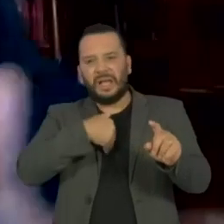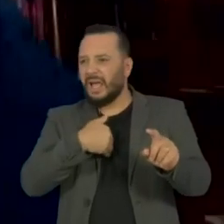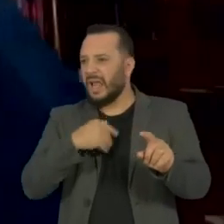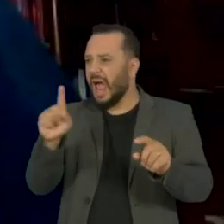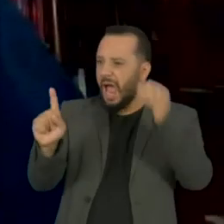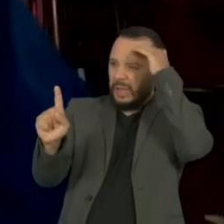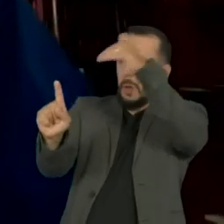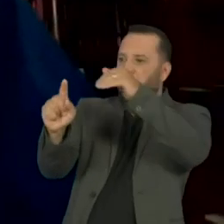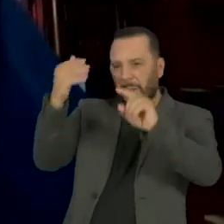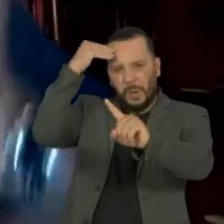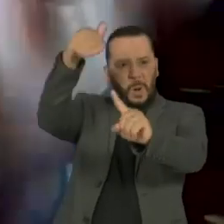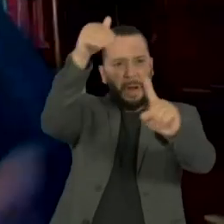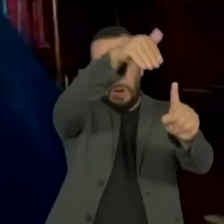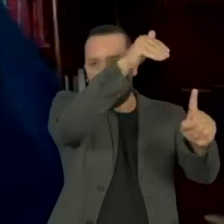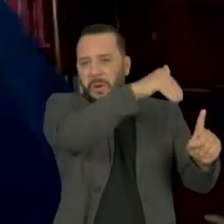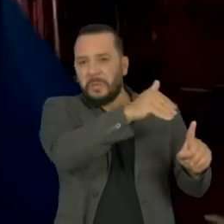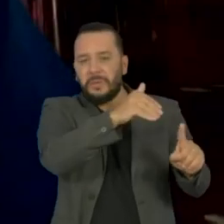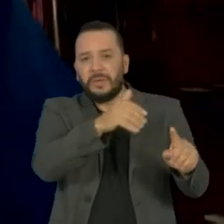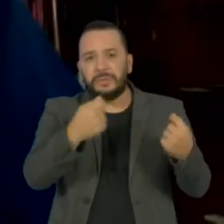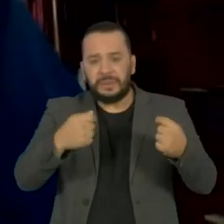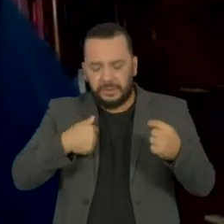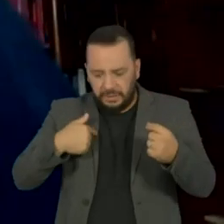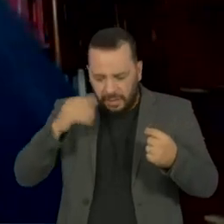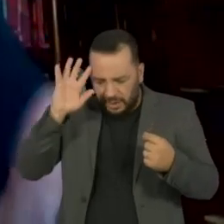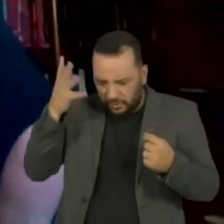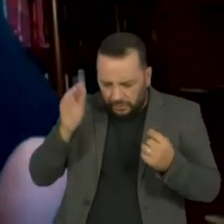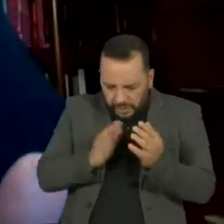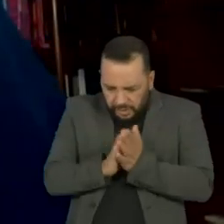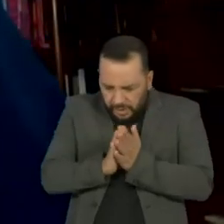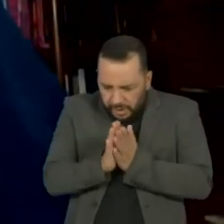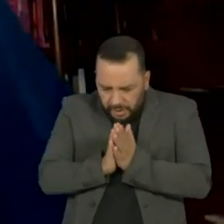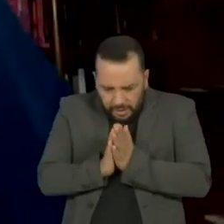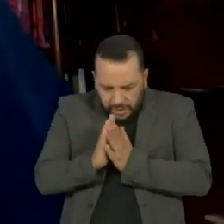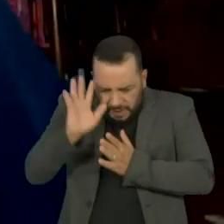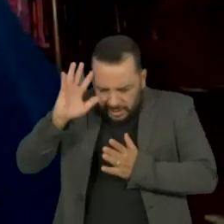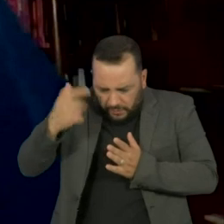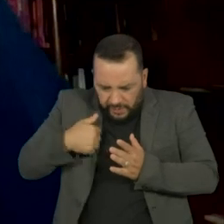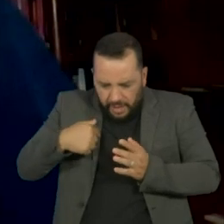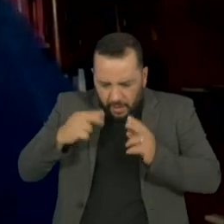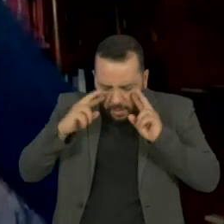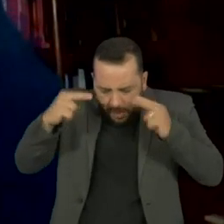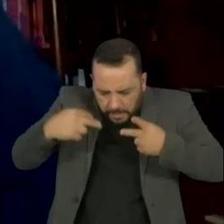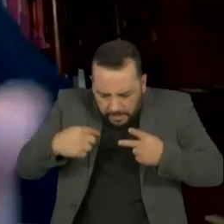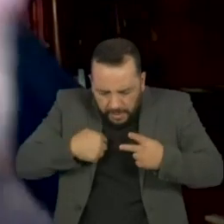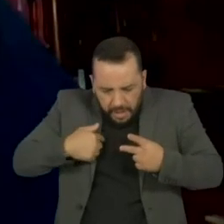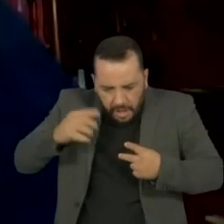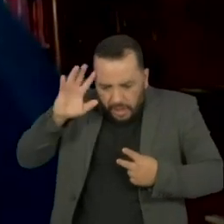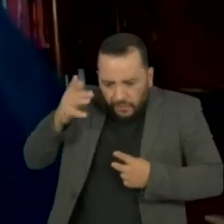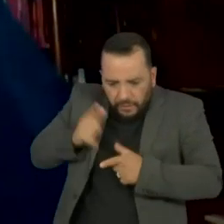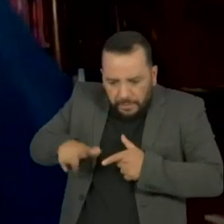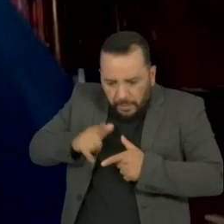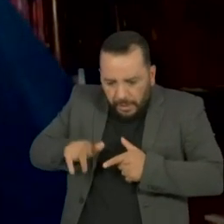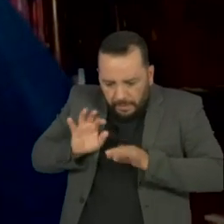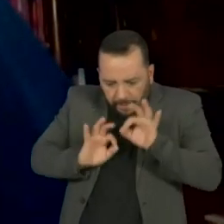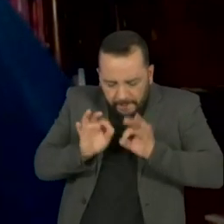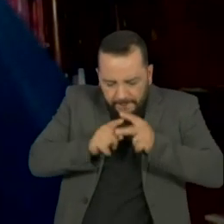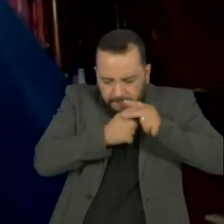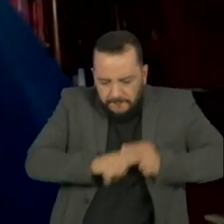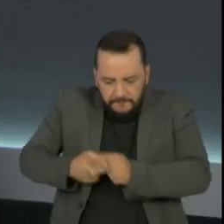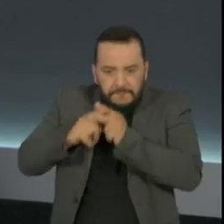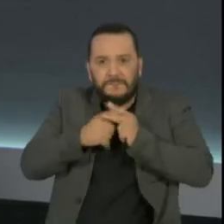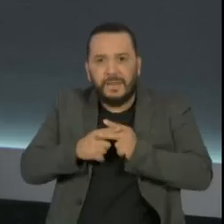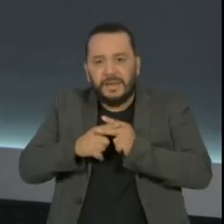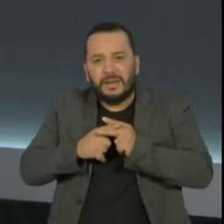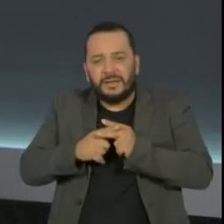culpando seres sobrenaturais, Ou culpando alguém em vez de se transformar para a situação.